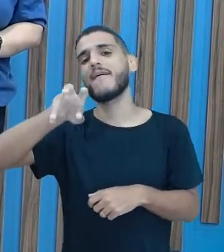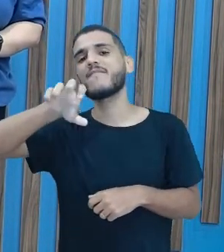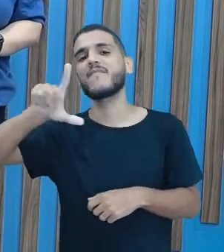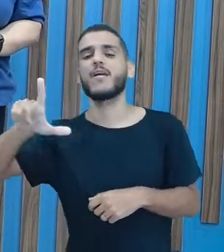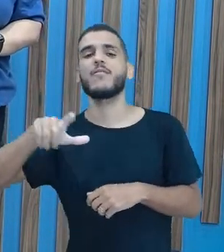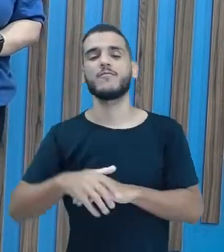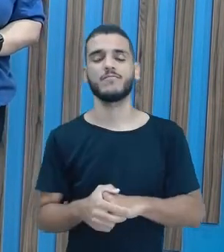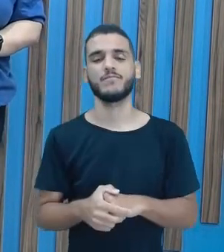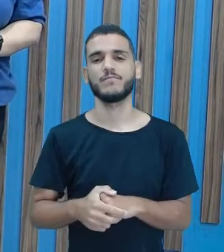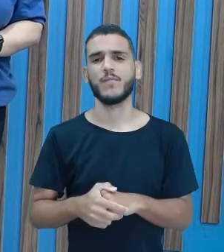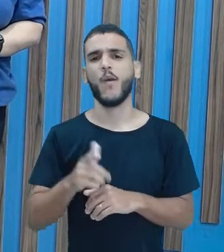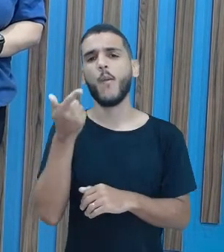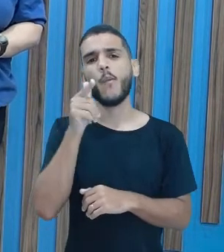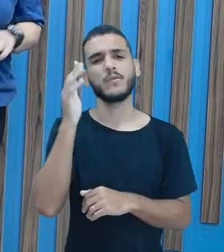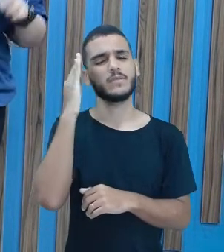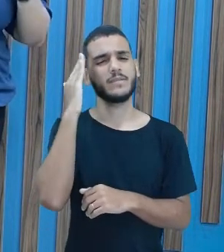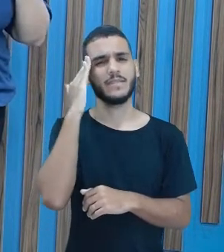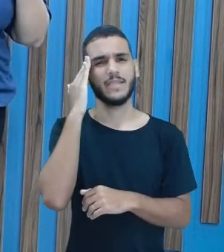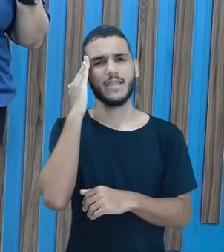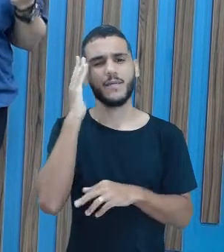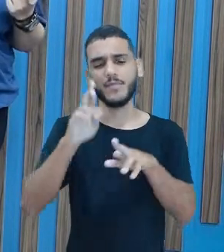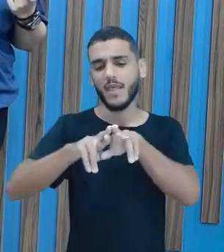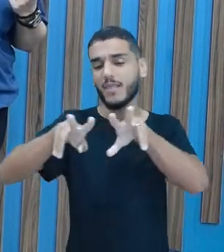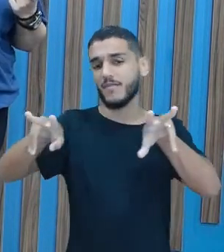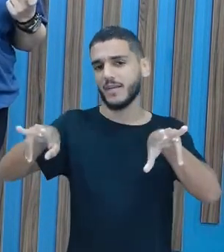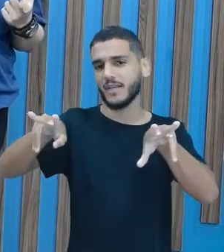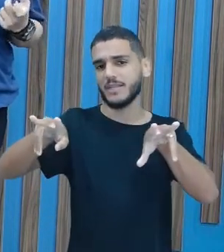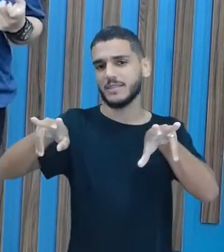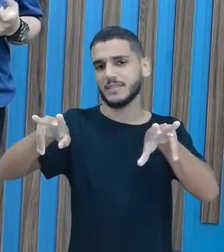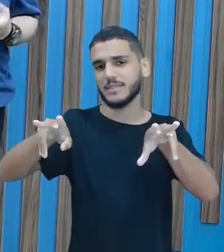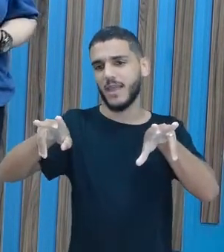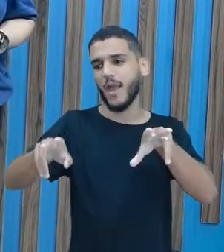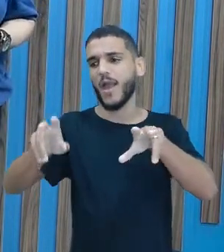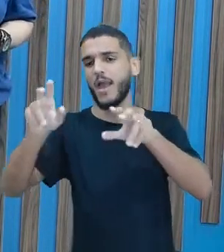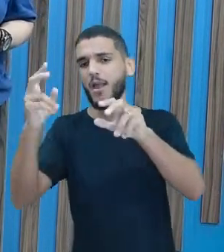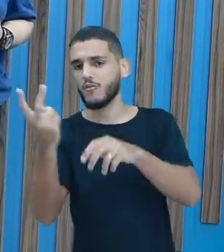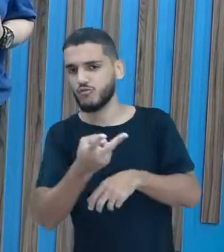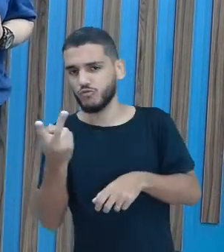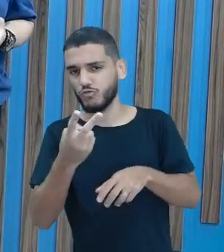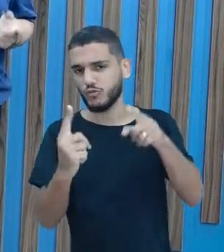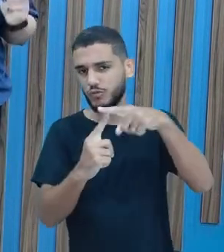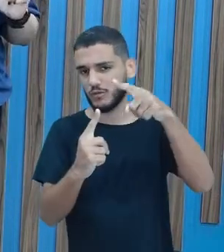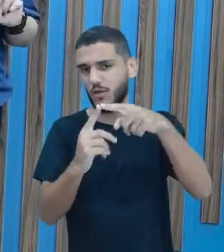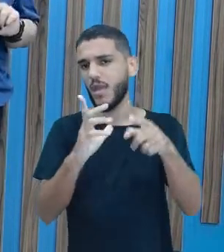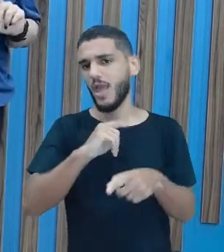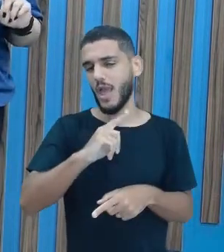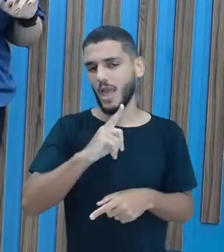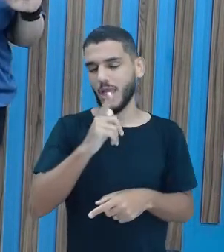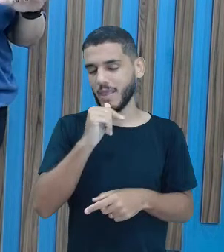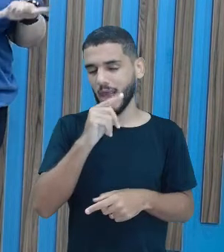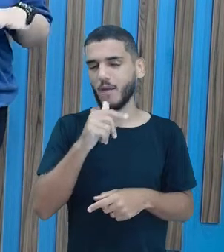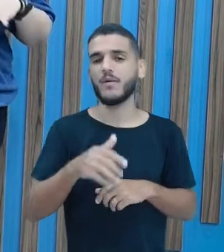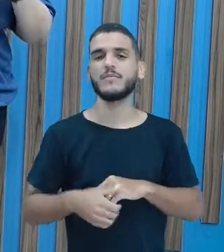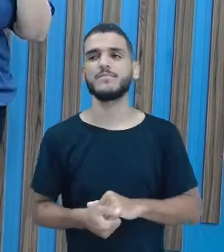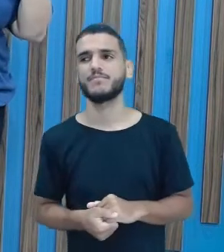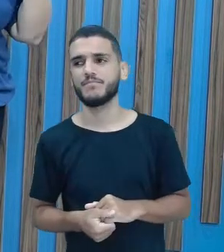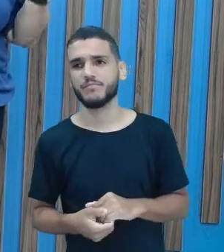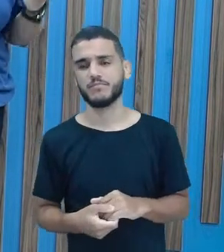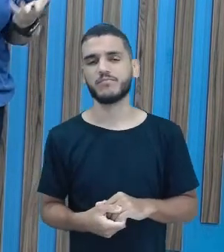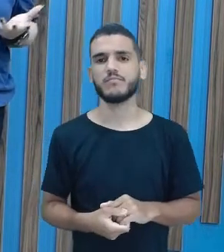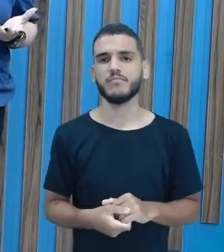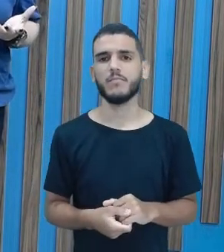conseguiu entender aí essa diferença entre água doce e água potável? E, além disso, a gente viu também essa